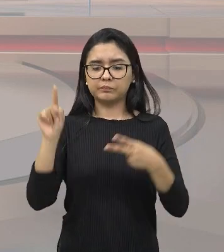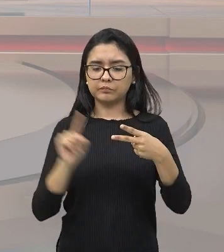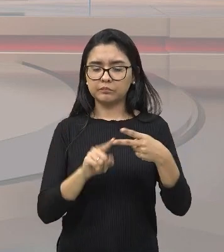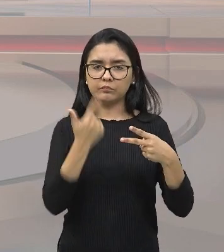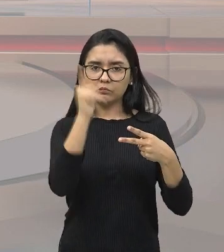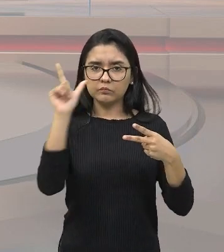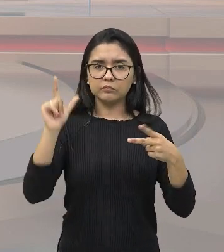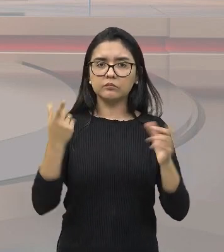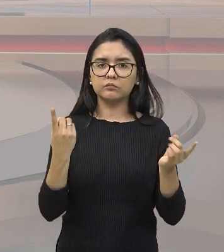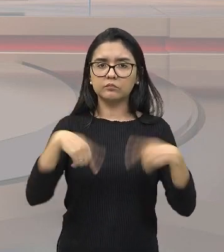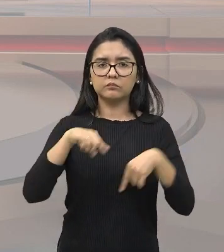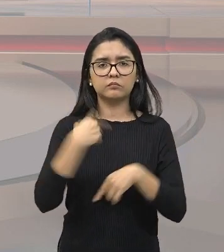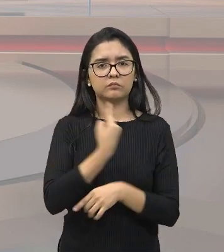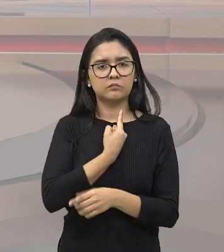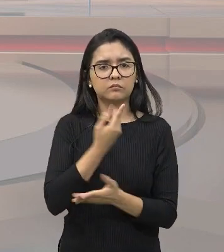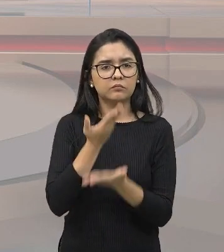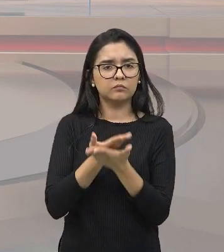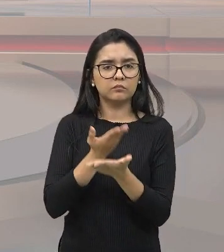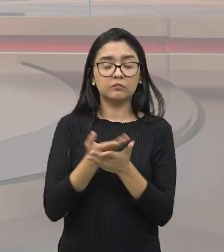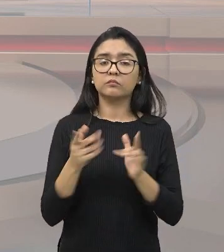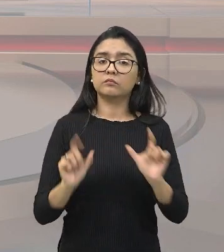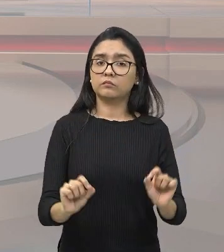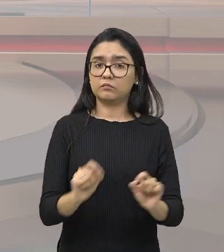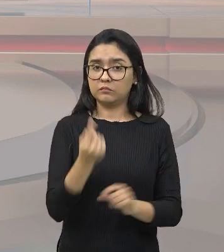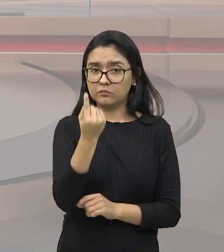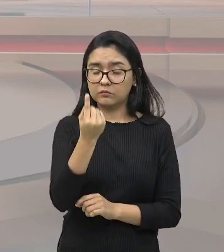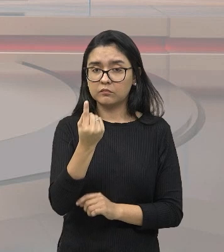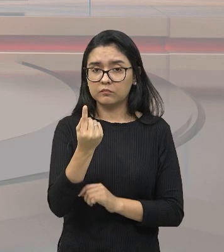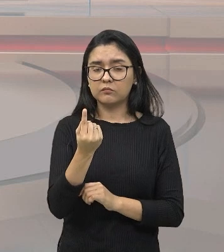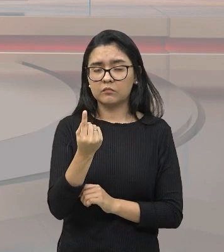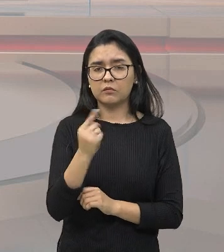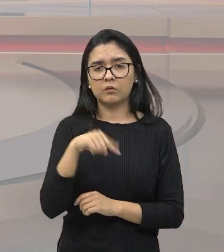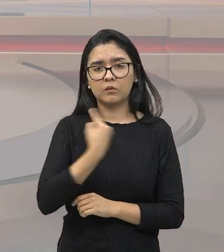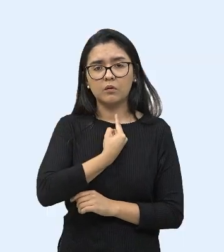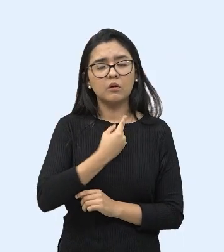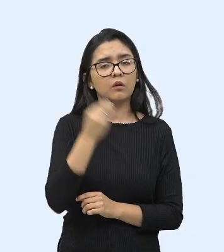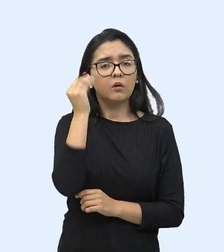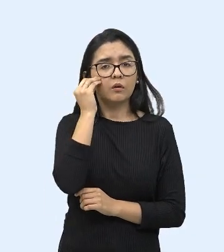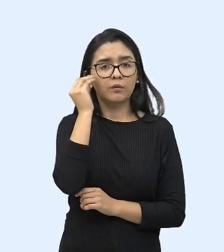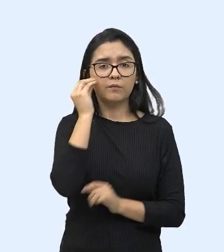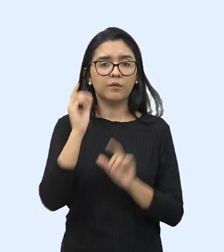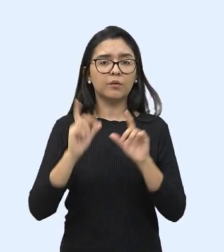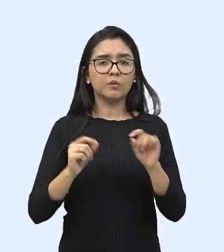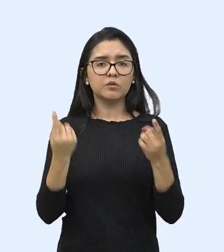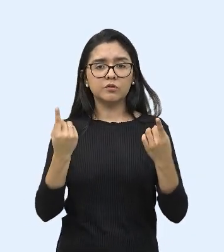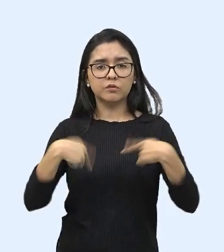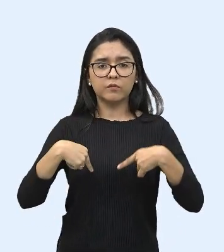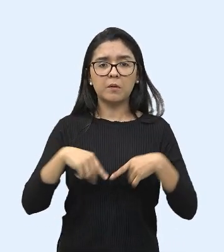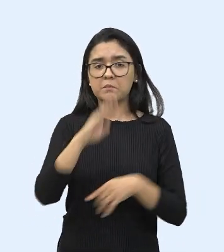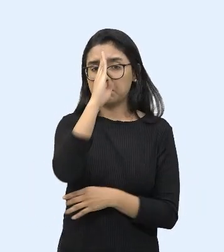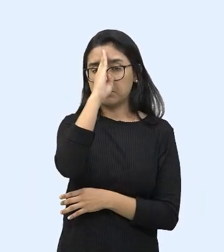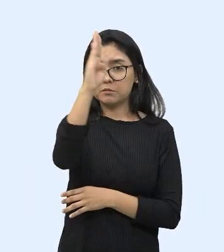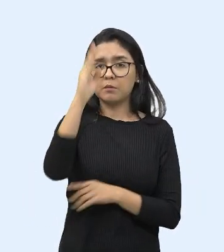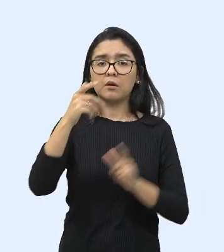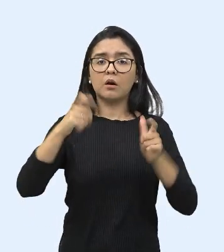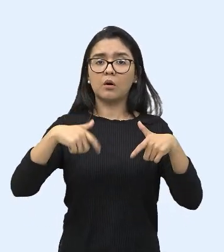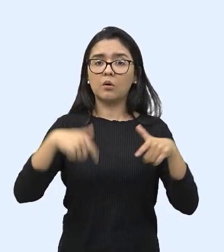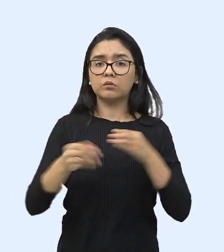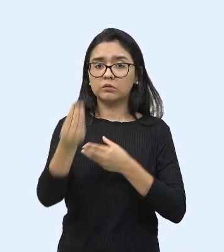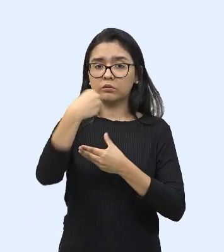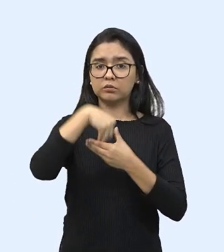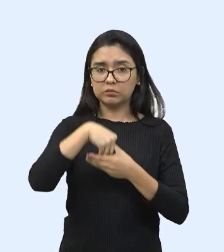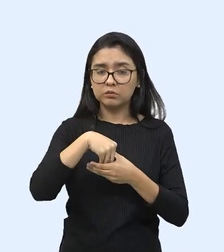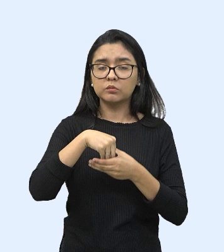vai verificar? Um deles que a gente vai verificar vai ser, principalmente, dentro